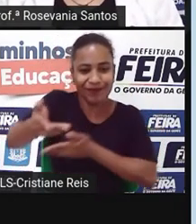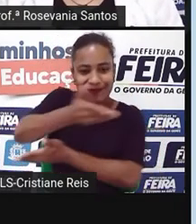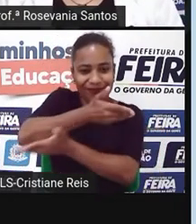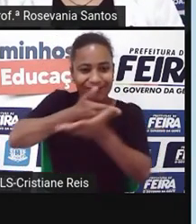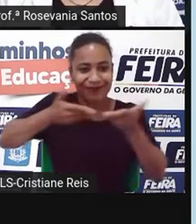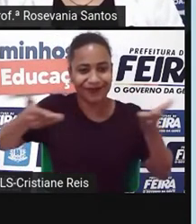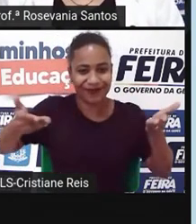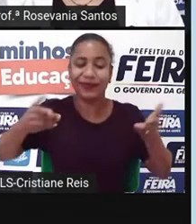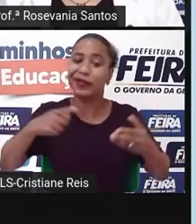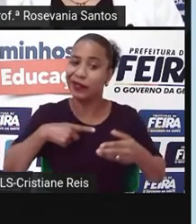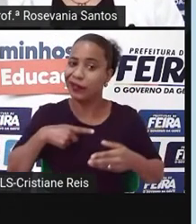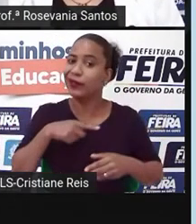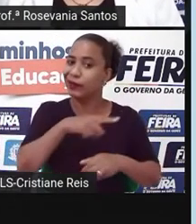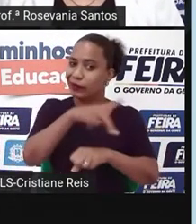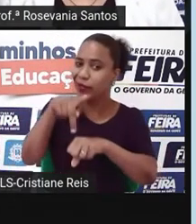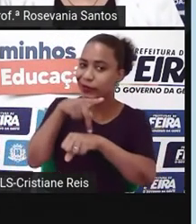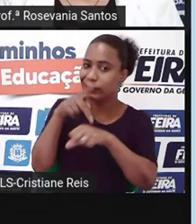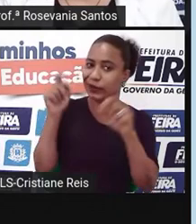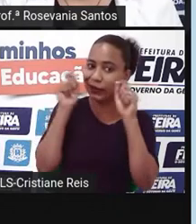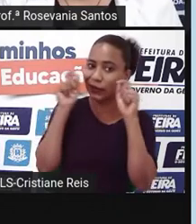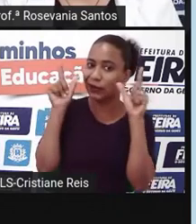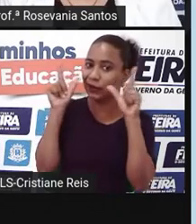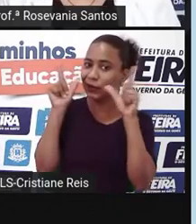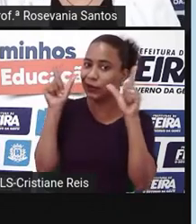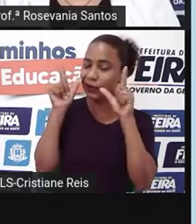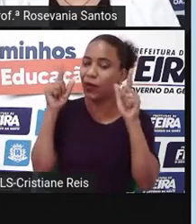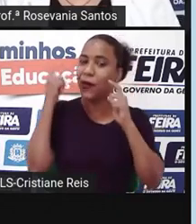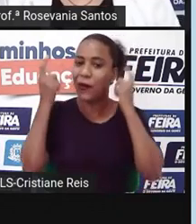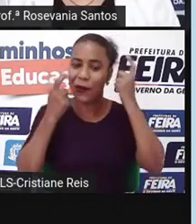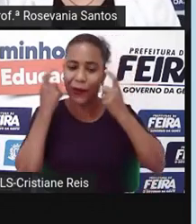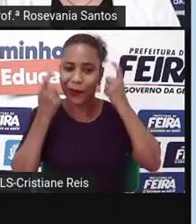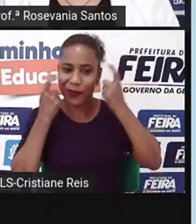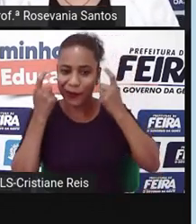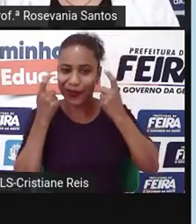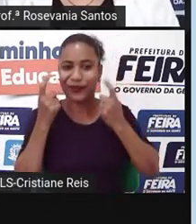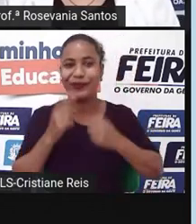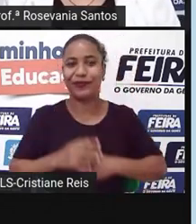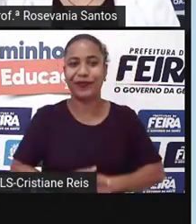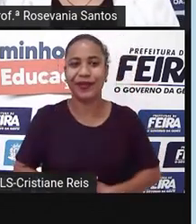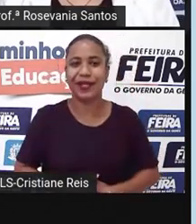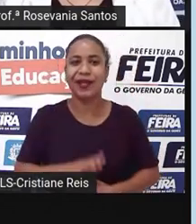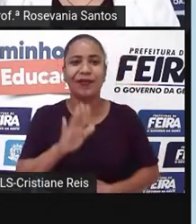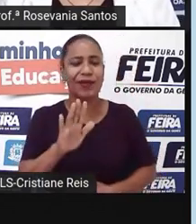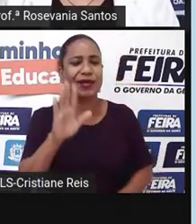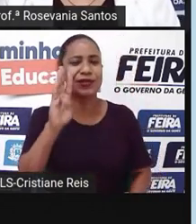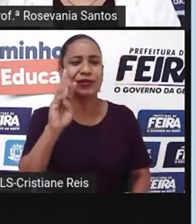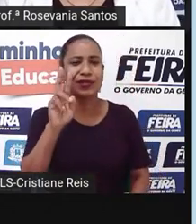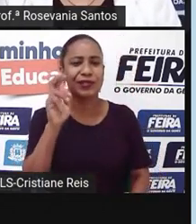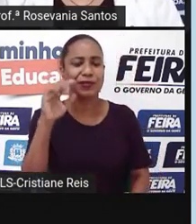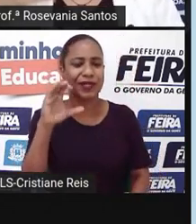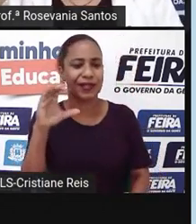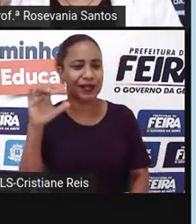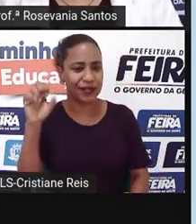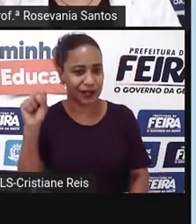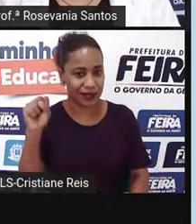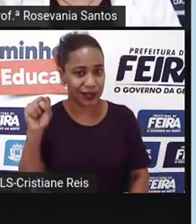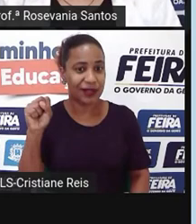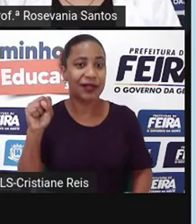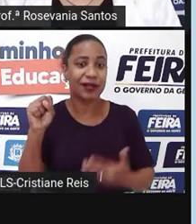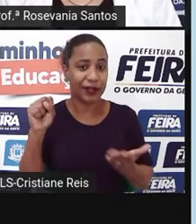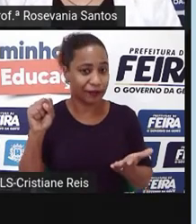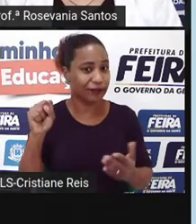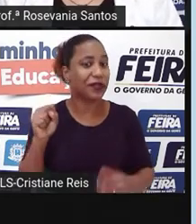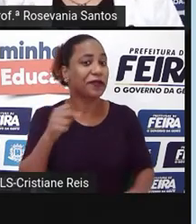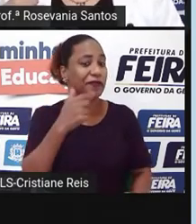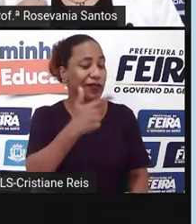nações do mundo, né? Então, atualmente, os BRICS são detetores de 21% do PIB mundial, que isso não é